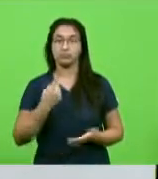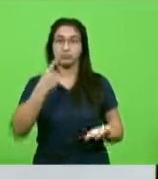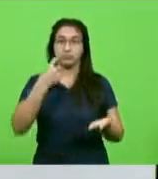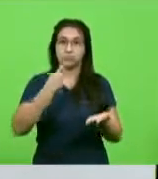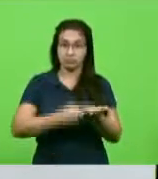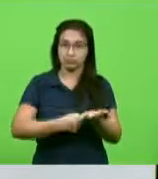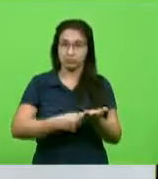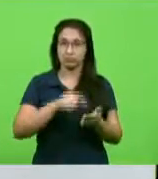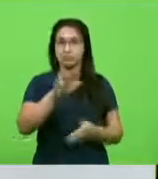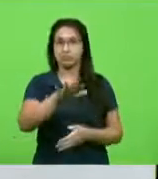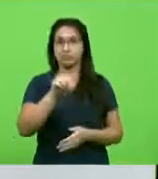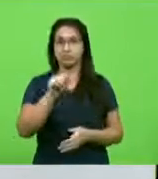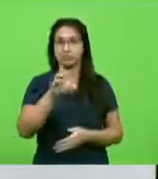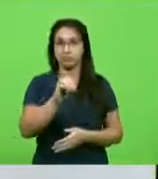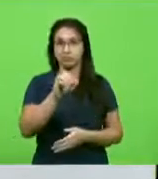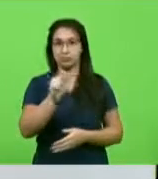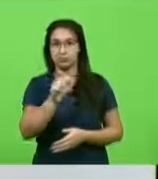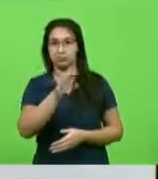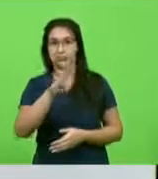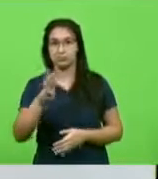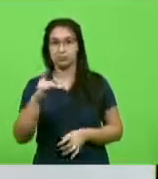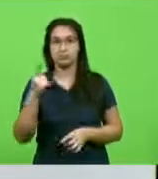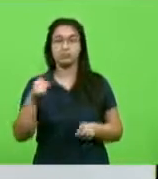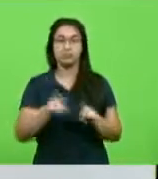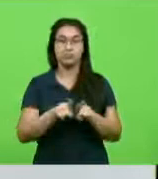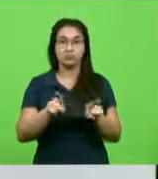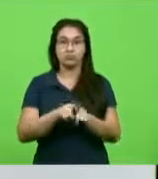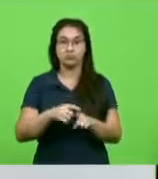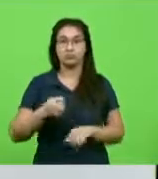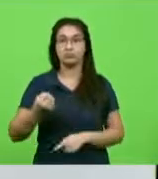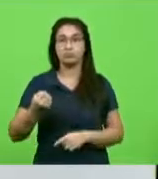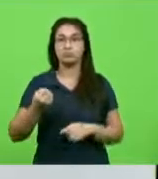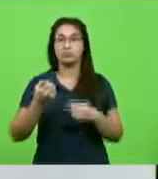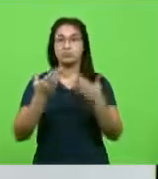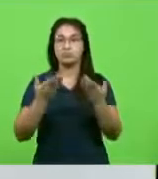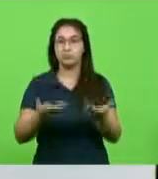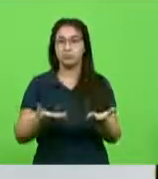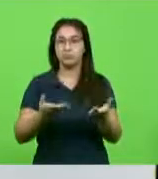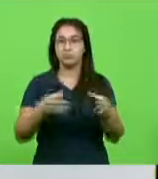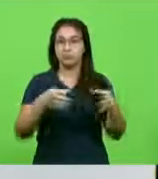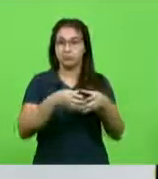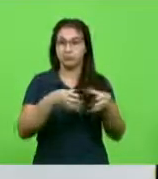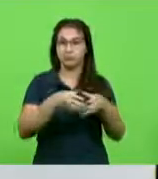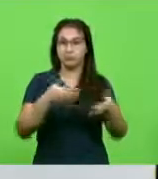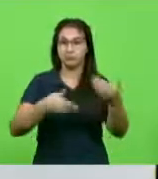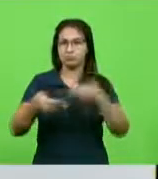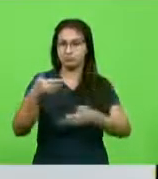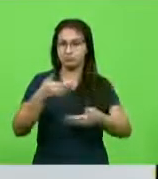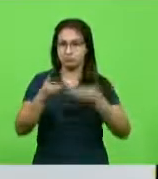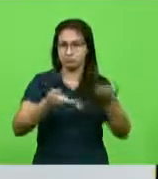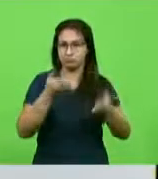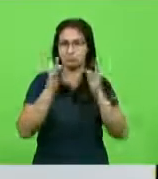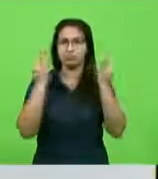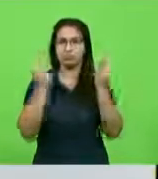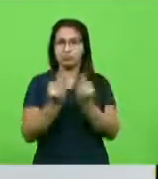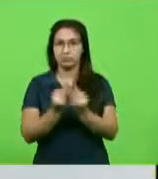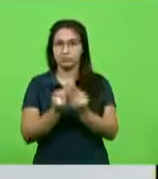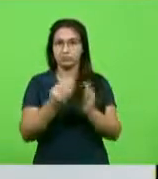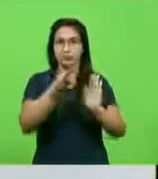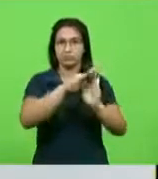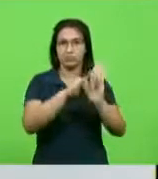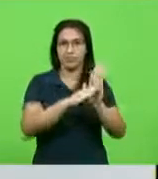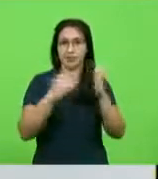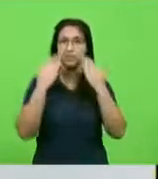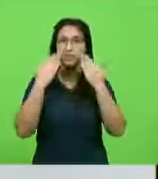acompanhada da UAB, a unidade que foi tratada para trazer, através dos prontuários,